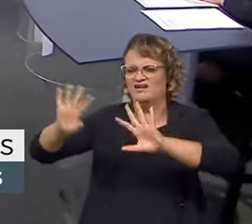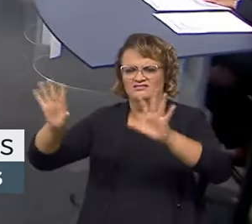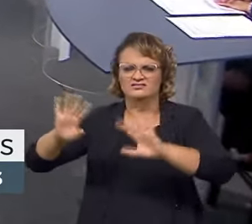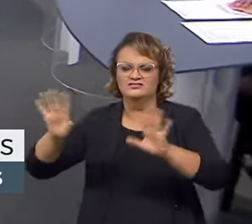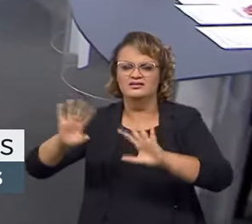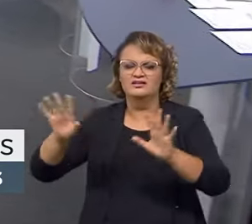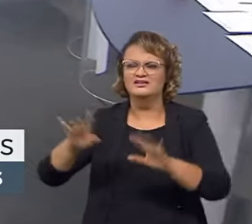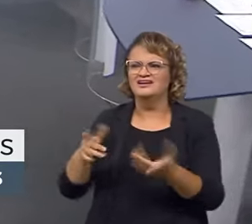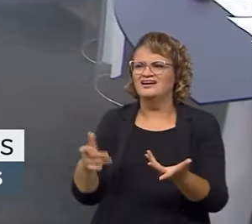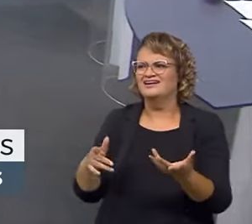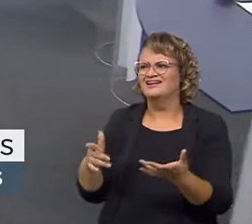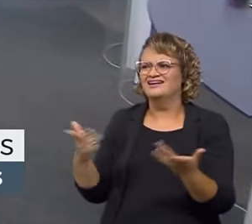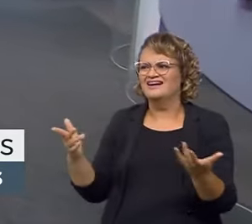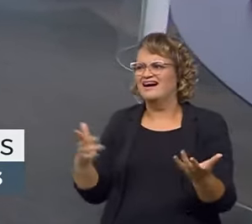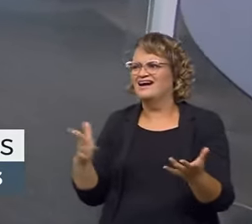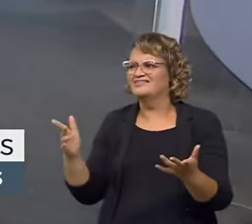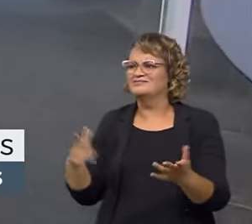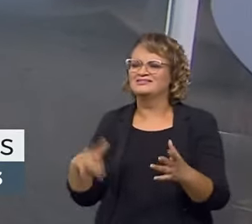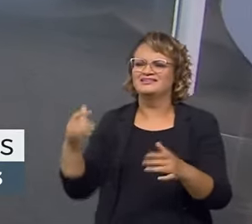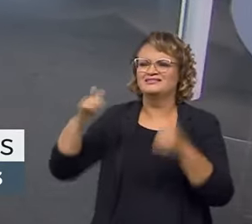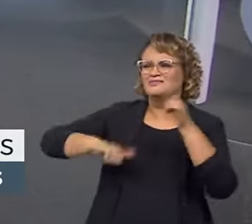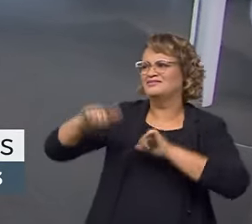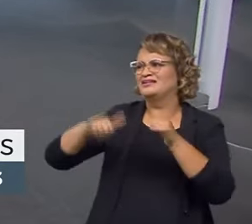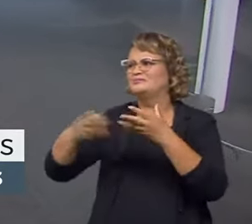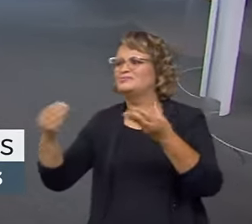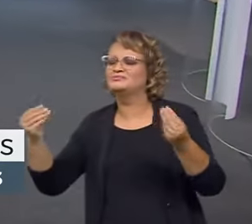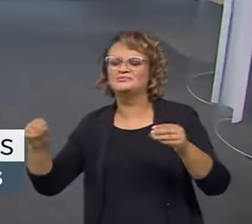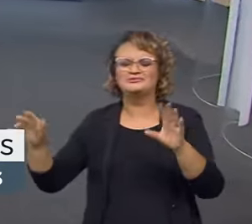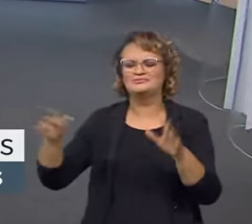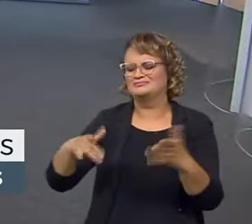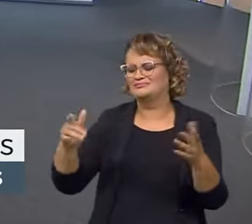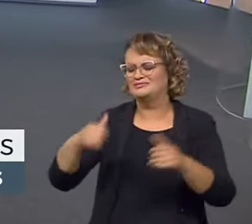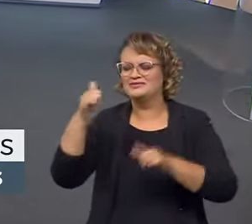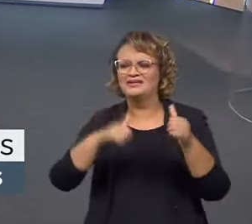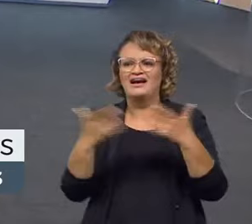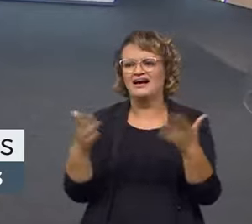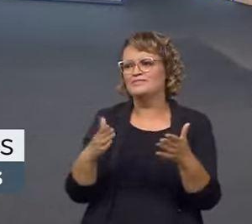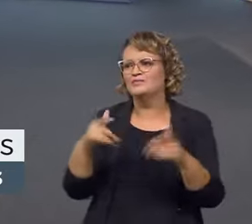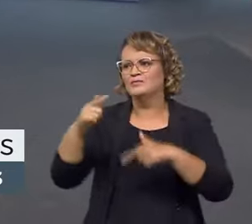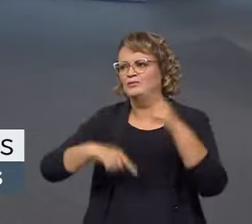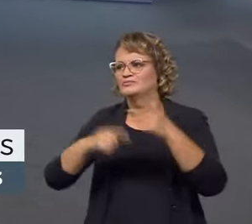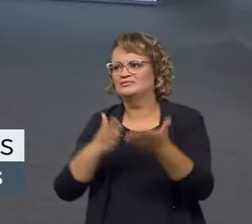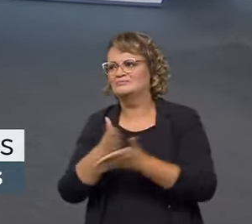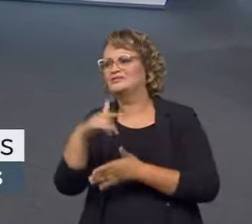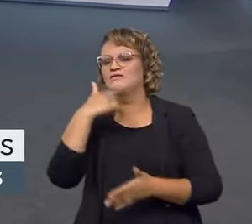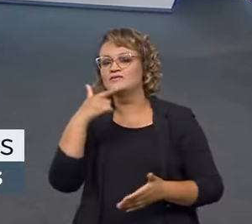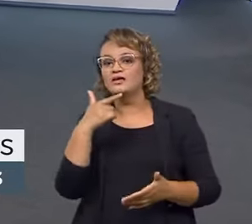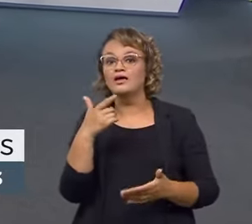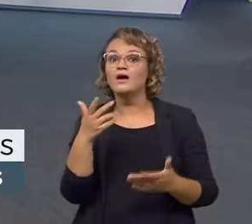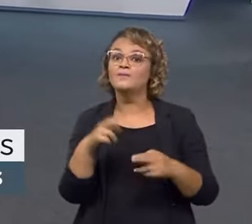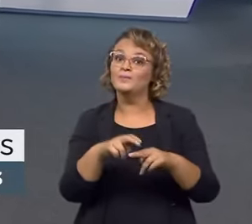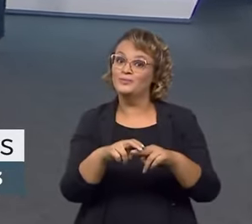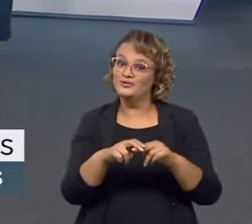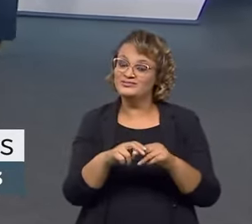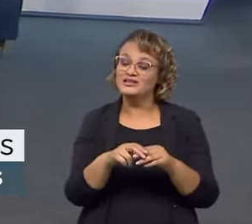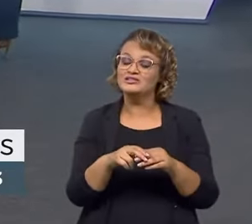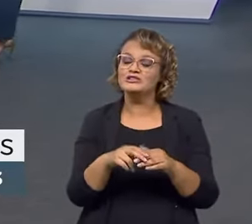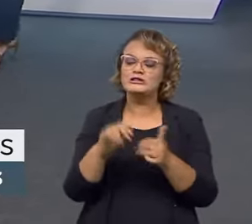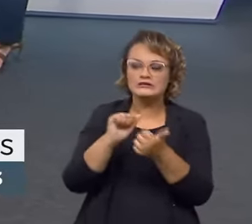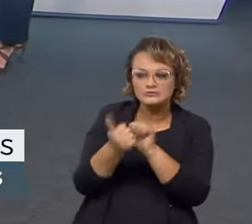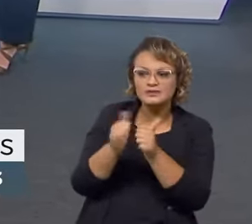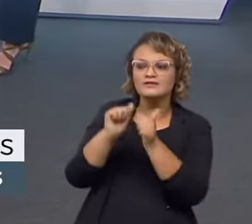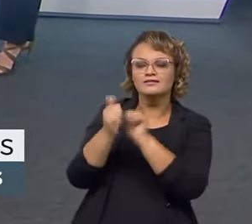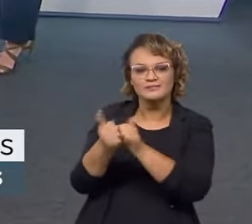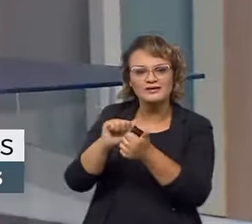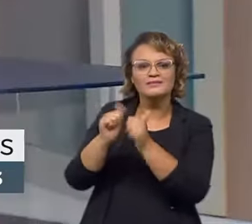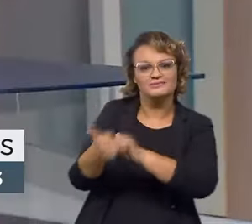esbarrar no Inmetro, vou esbarrar na Anvisa, vou esbarrar na Anatel e não vou conseguir aprovar meu produto. Então, essas flexibilidades vão ser trazidas